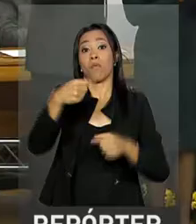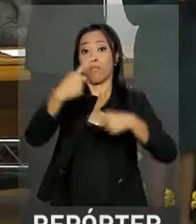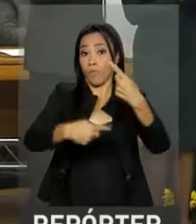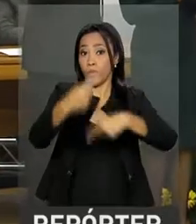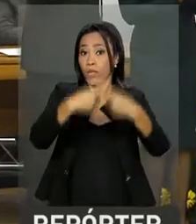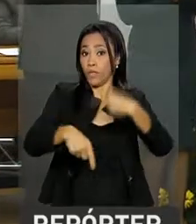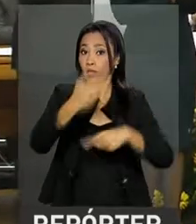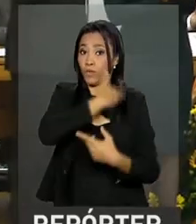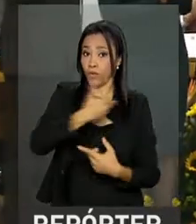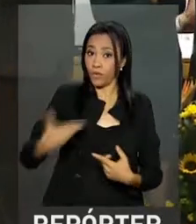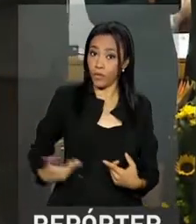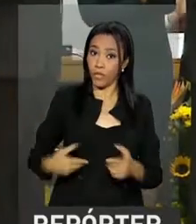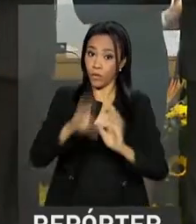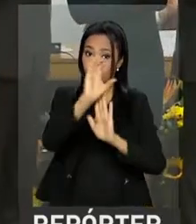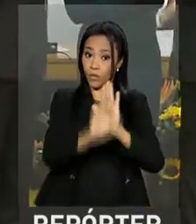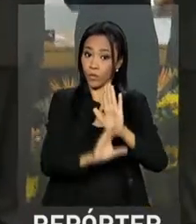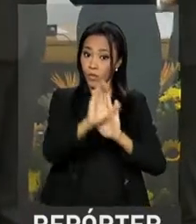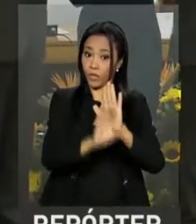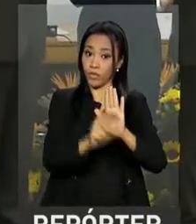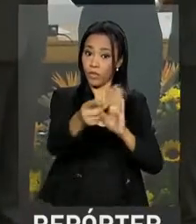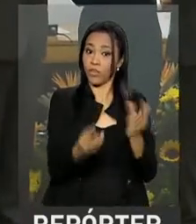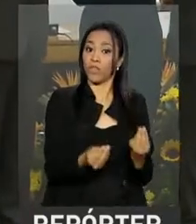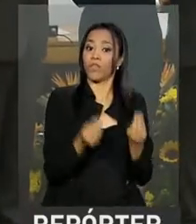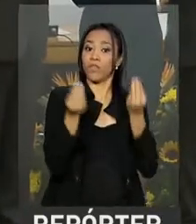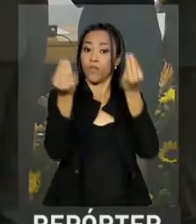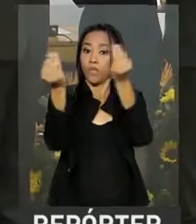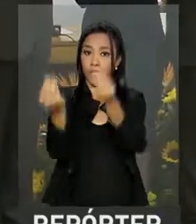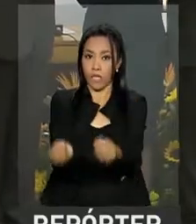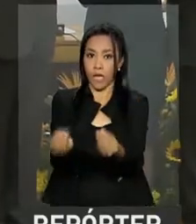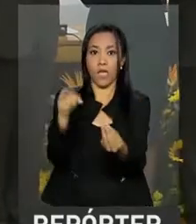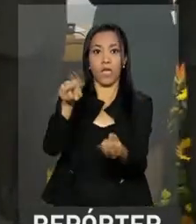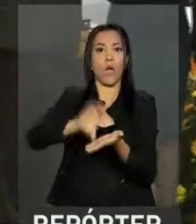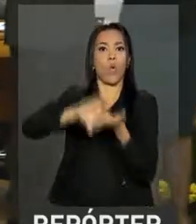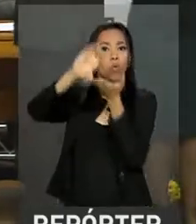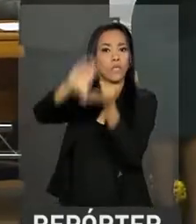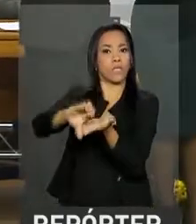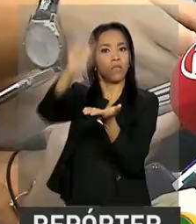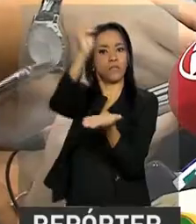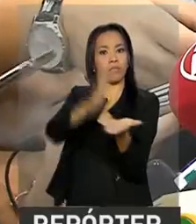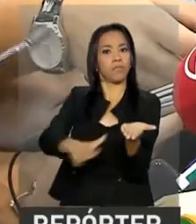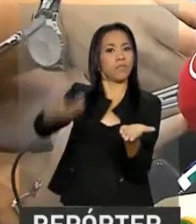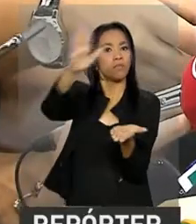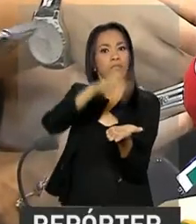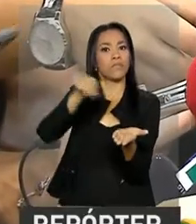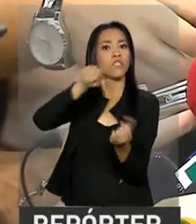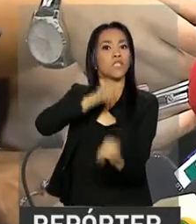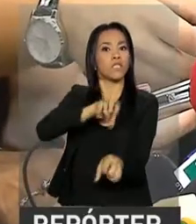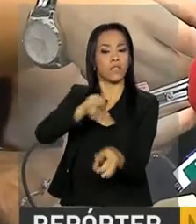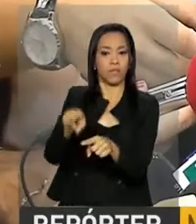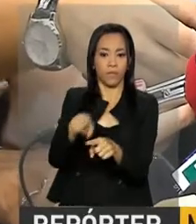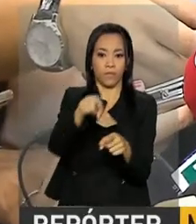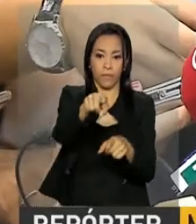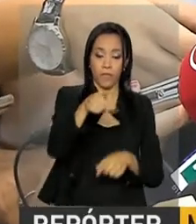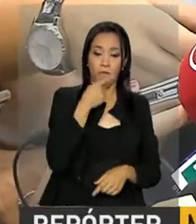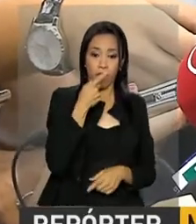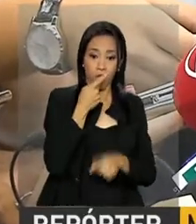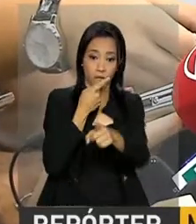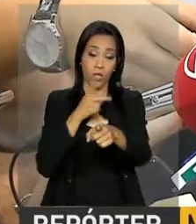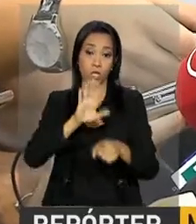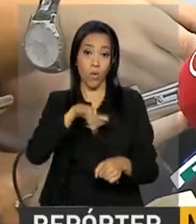Filho, o documento foi entregue nesta quinta-feira ao Conselho Nacional de Educação. A medida que a gente gera essa